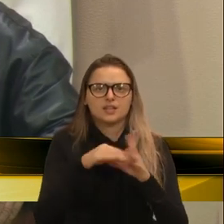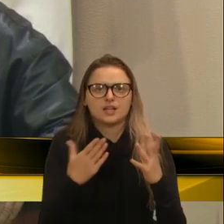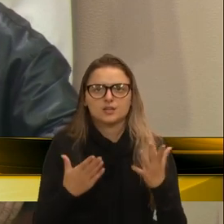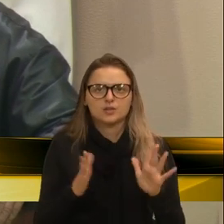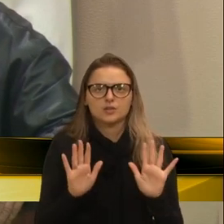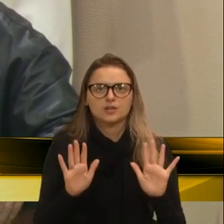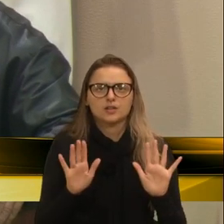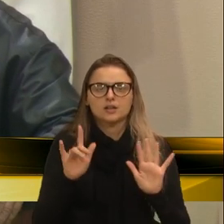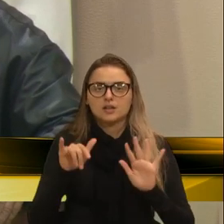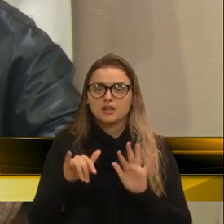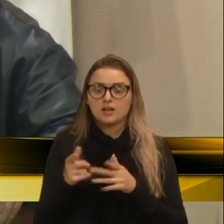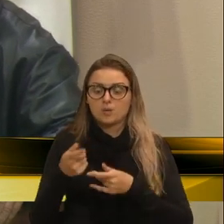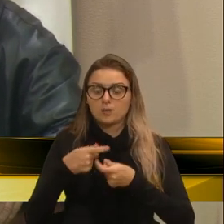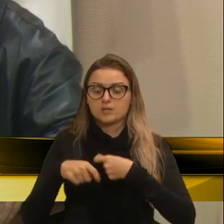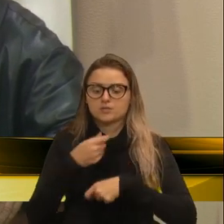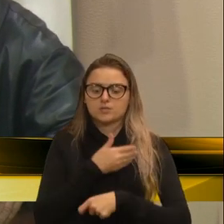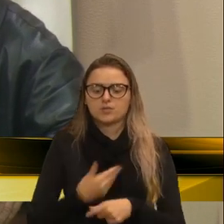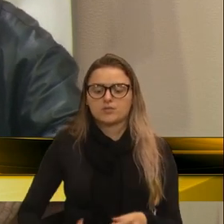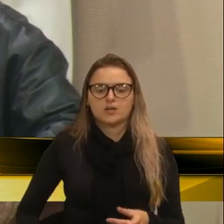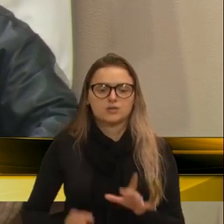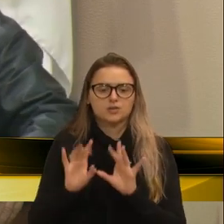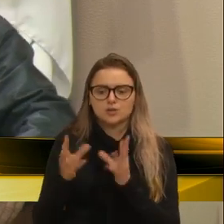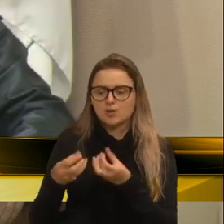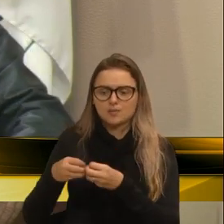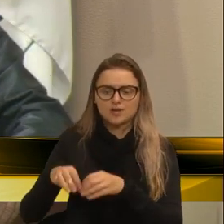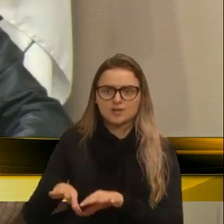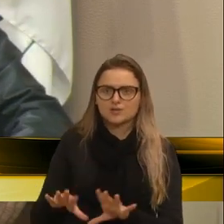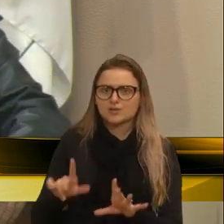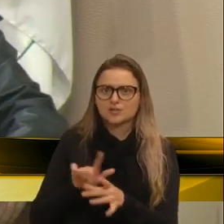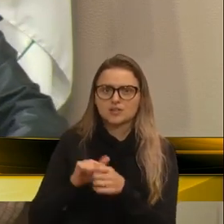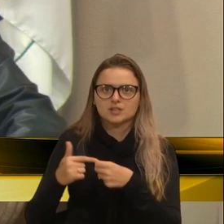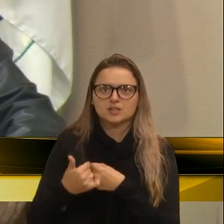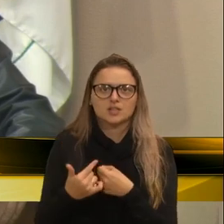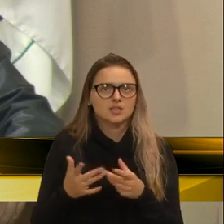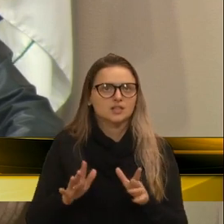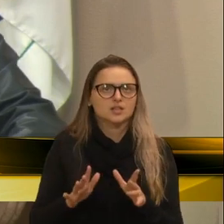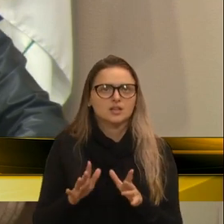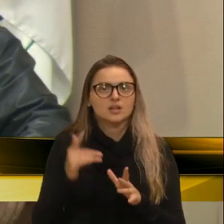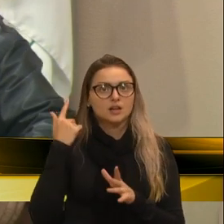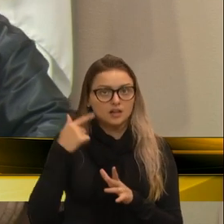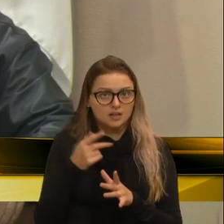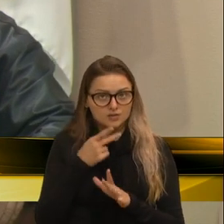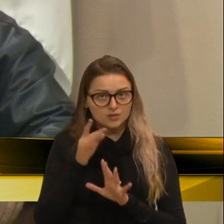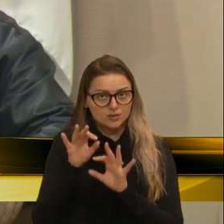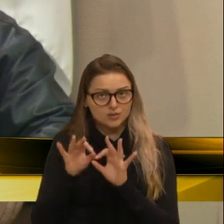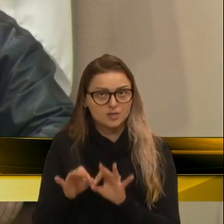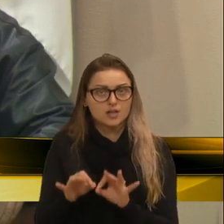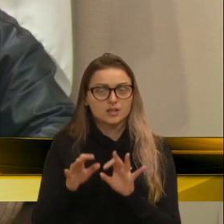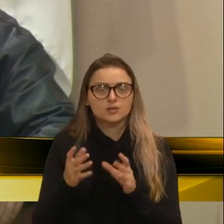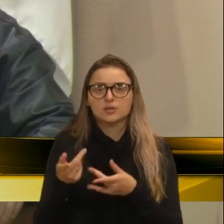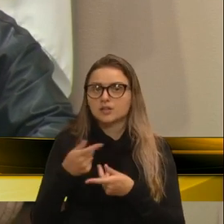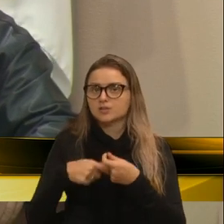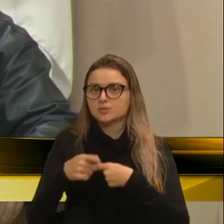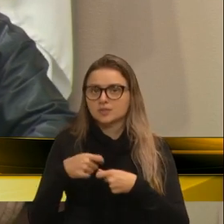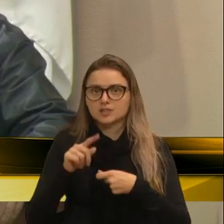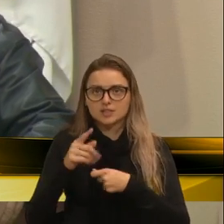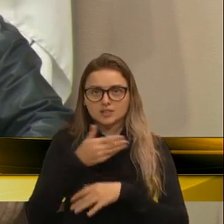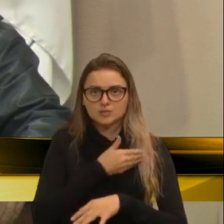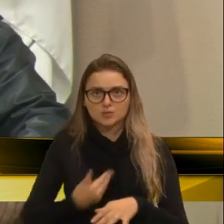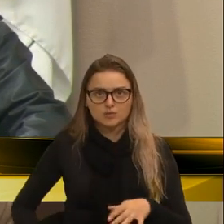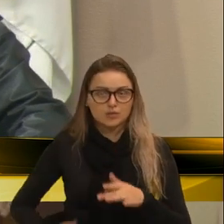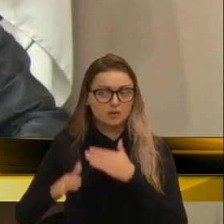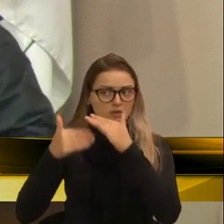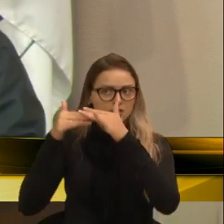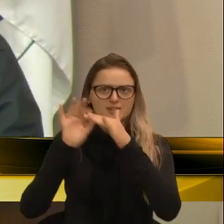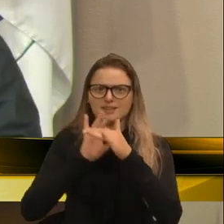que veio para destruir mesmo. O vereador, agradeço, foi muito feliz. Veio para destruir. Foi uma administração que não veio para fazer. Veio para